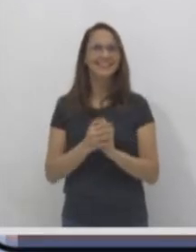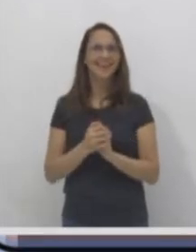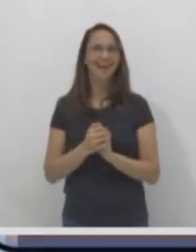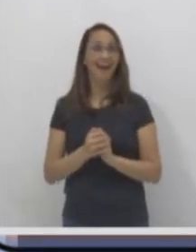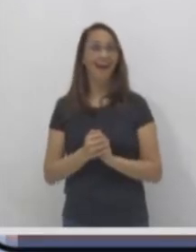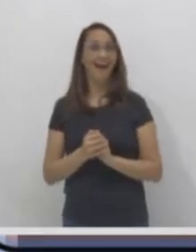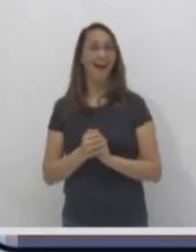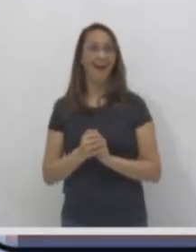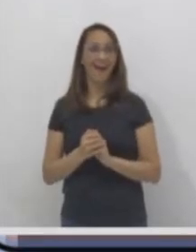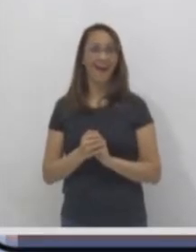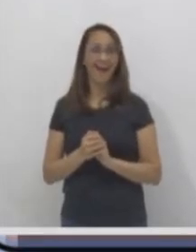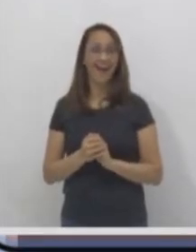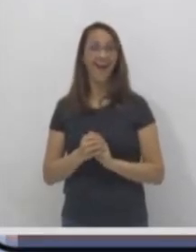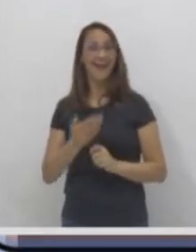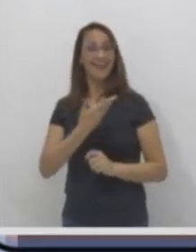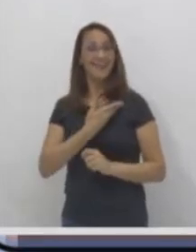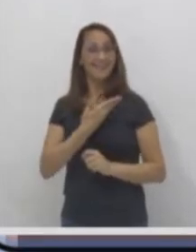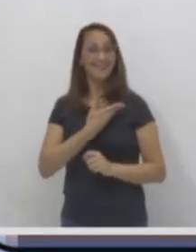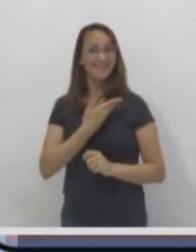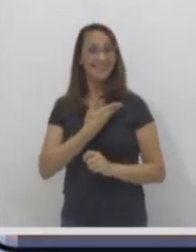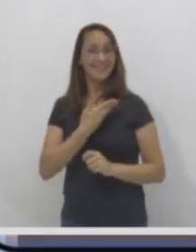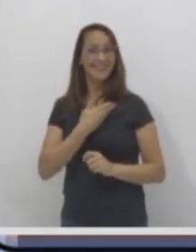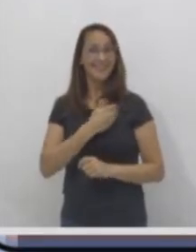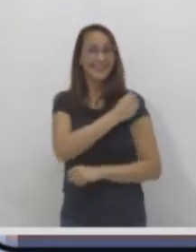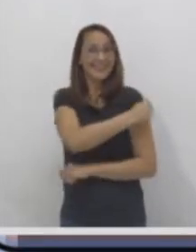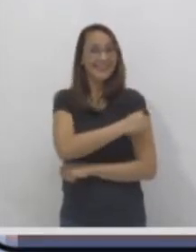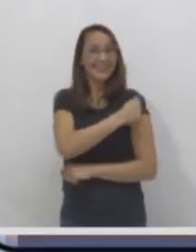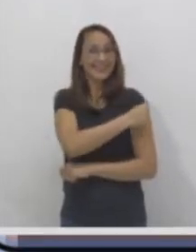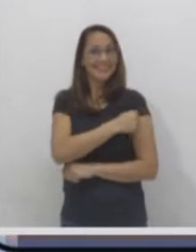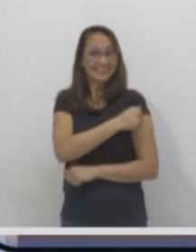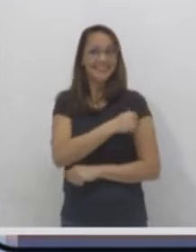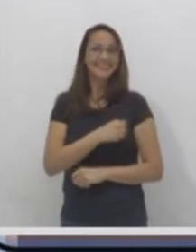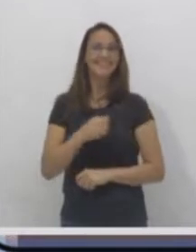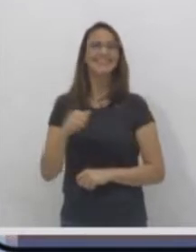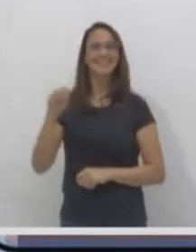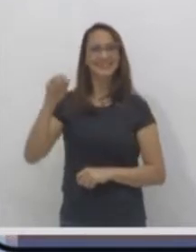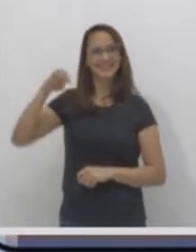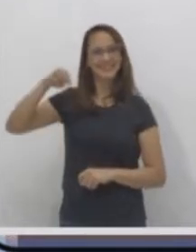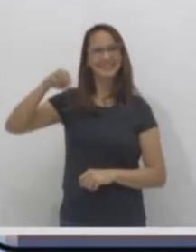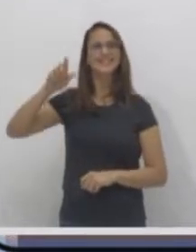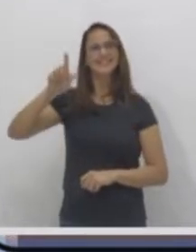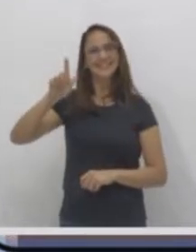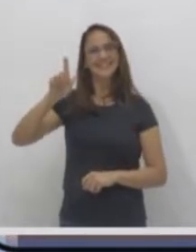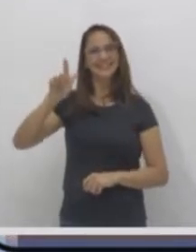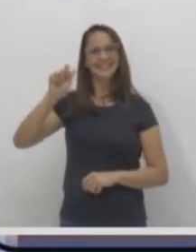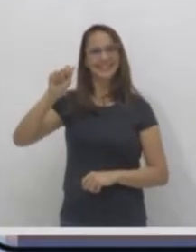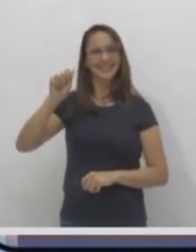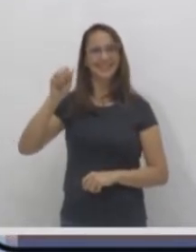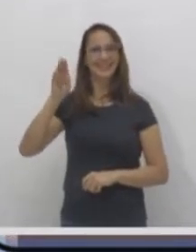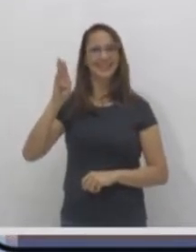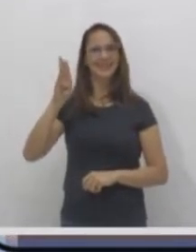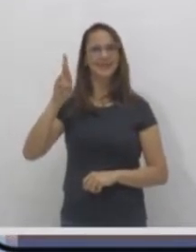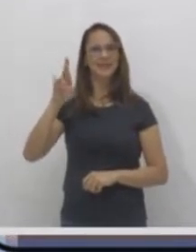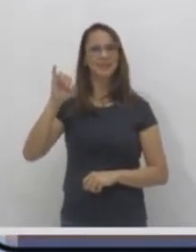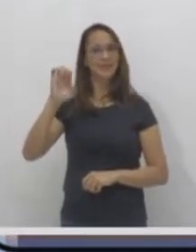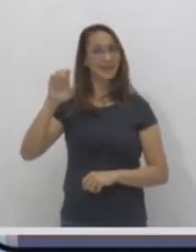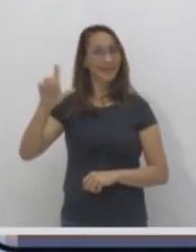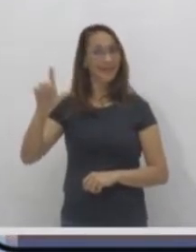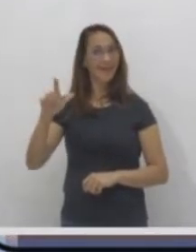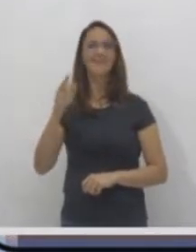Opa! Fala meu amigo, é o aluno Miguel Souza, da Palmeira Gabriel. Fala meu querido, qual é a resposta?